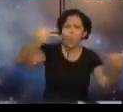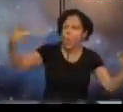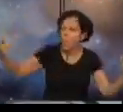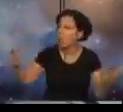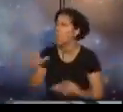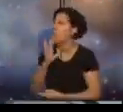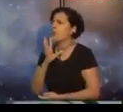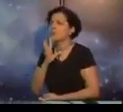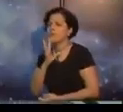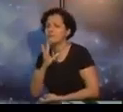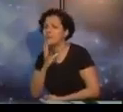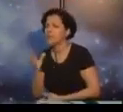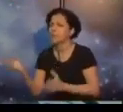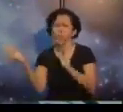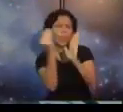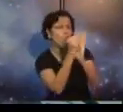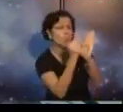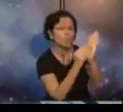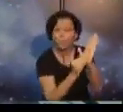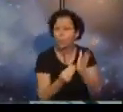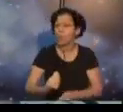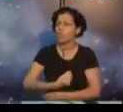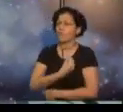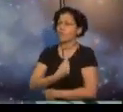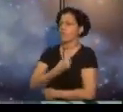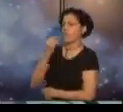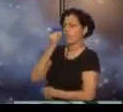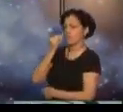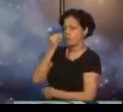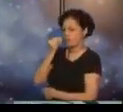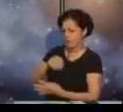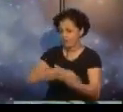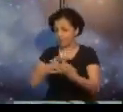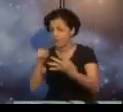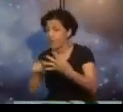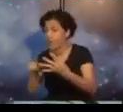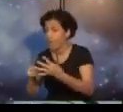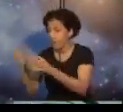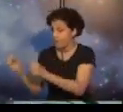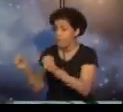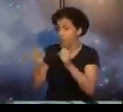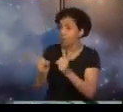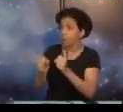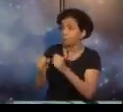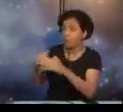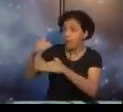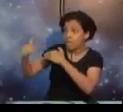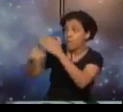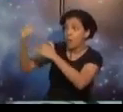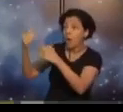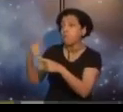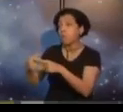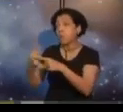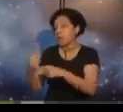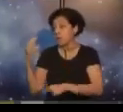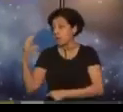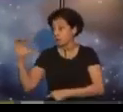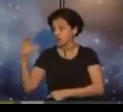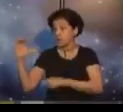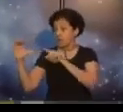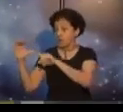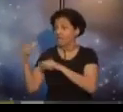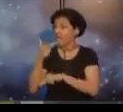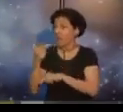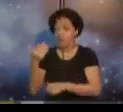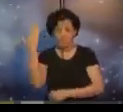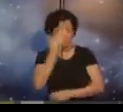conhecimentos e conteúdos vivenciais. O poder progressista, porque se a ciência provar que o Espiritismo está errado, o Espiritismo não é dogmático,